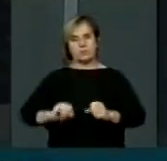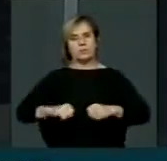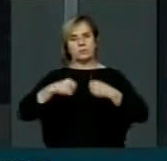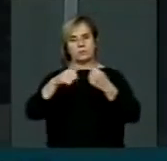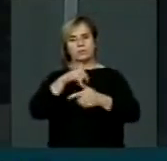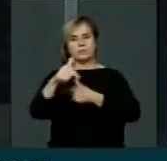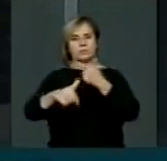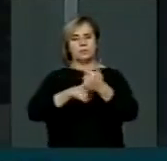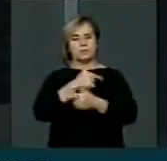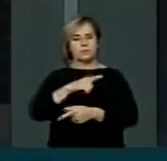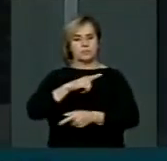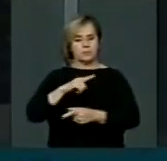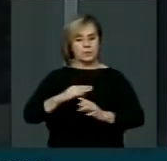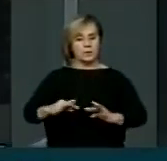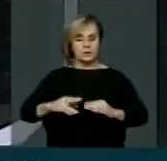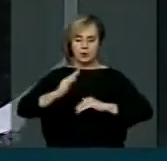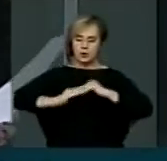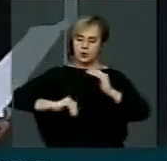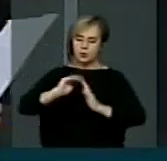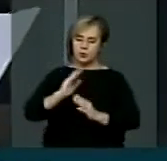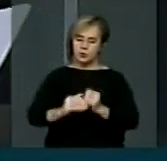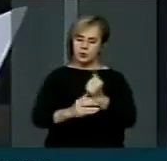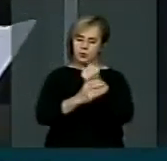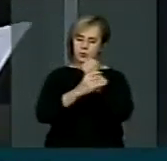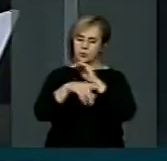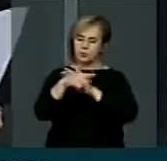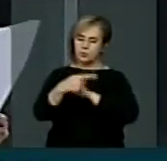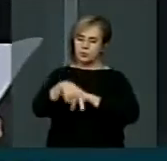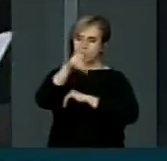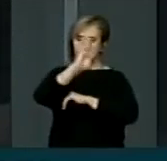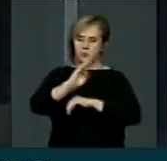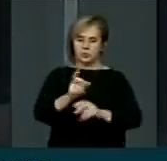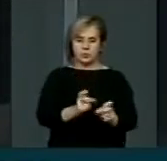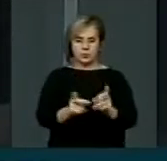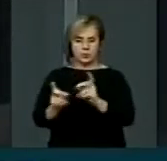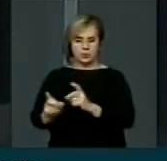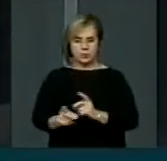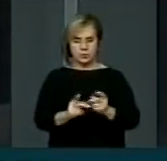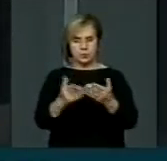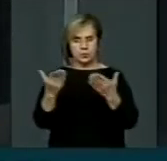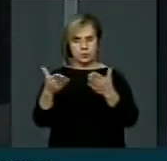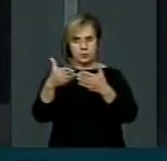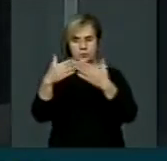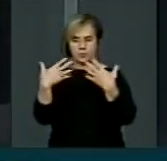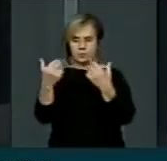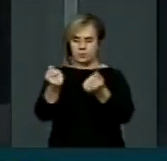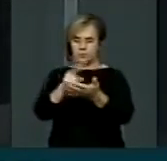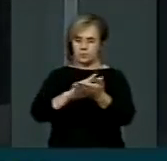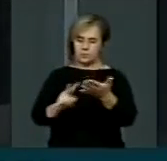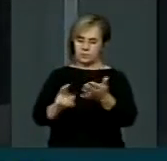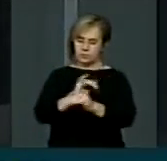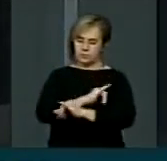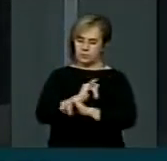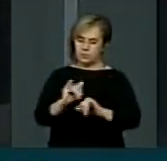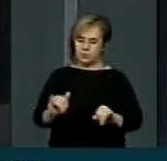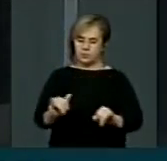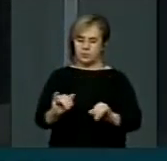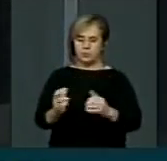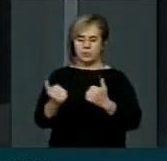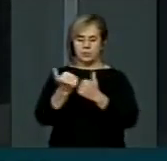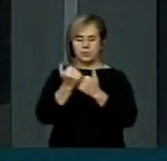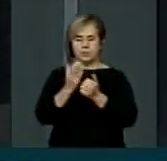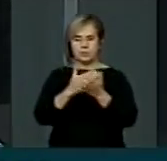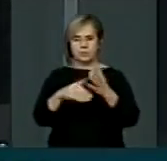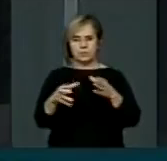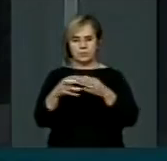que têm todos os corretores de seguros no nosso país. Portanto, queria dar aqui, como lido, esse pronunciamento, em nome de